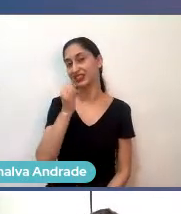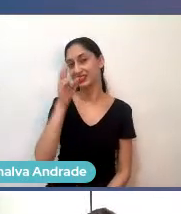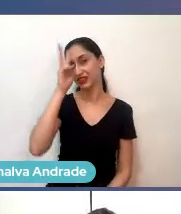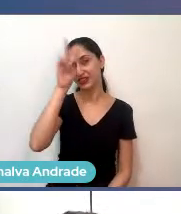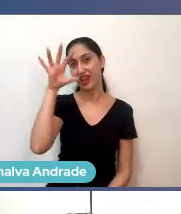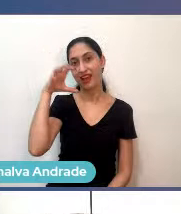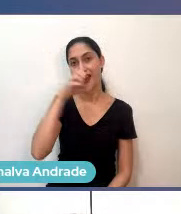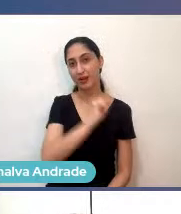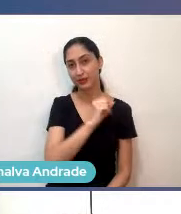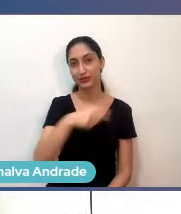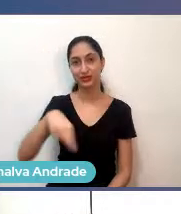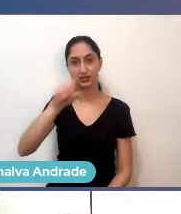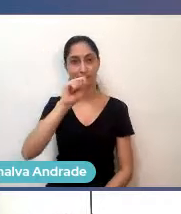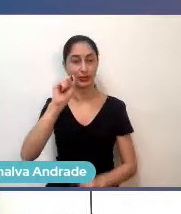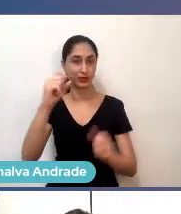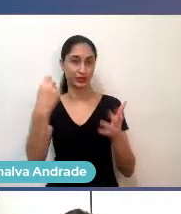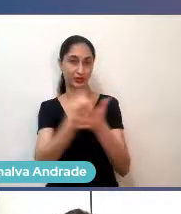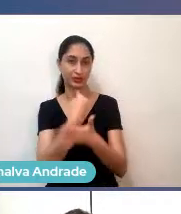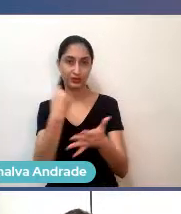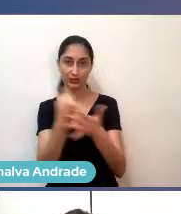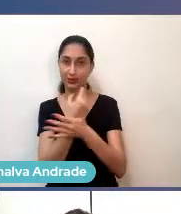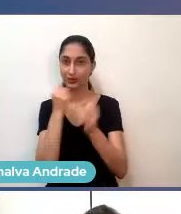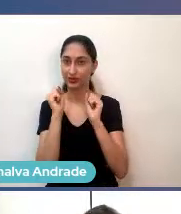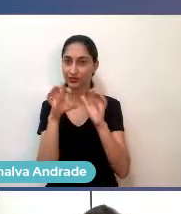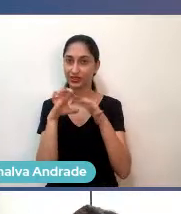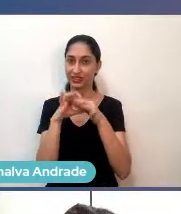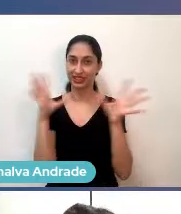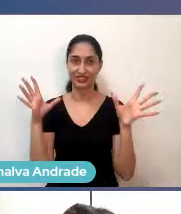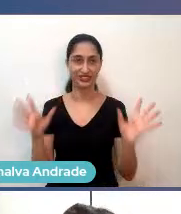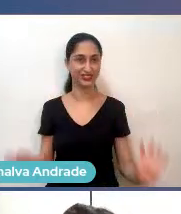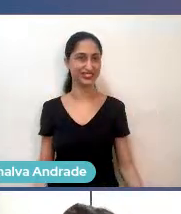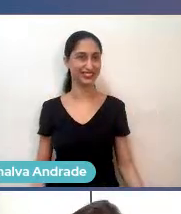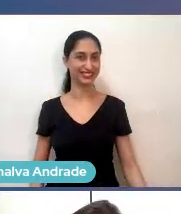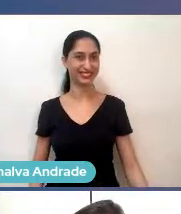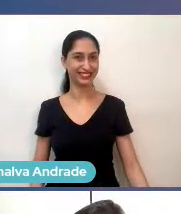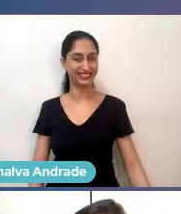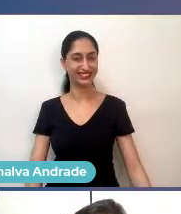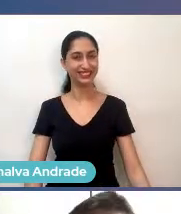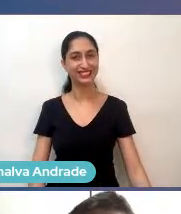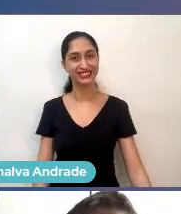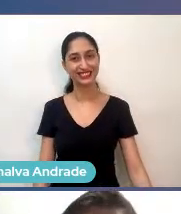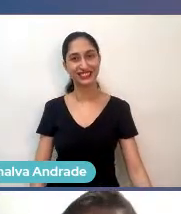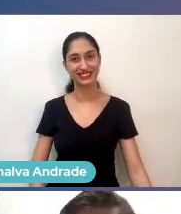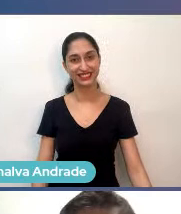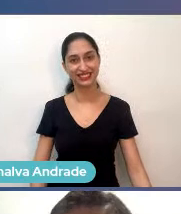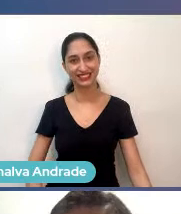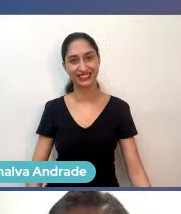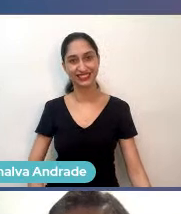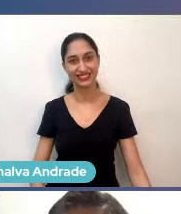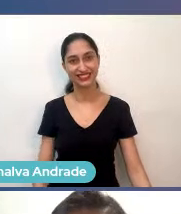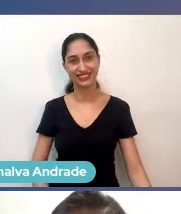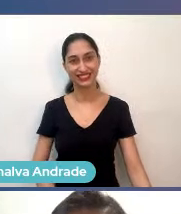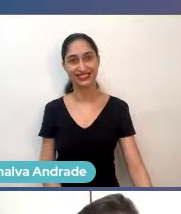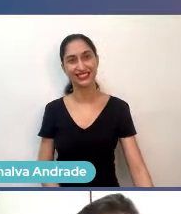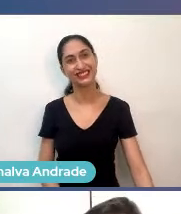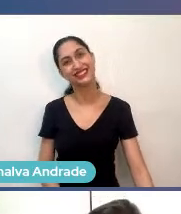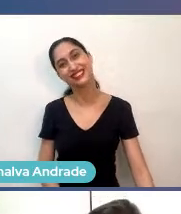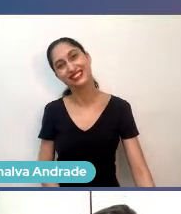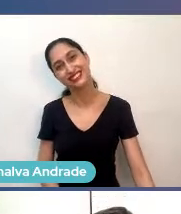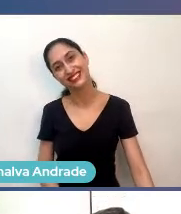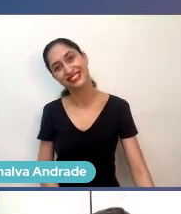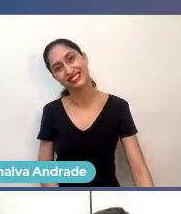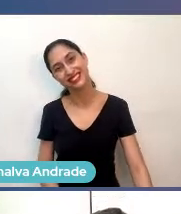quem quiser, se tiver pergunta, se não tiver, se quiserem que eu fale alguma coisa a mais, alguma coisa eu falo.